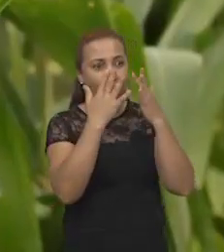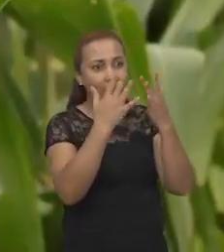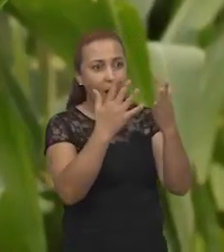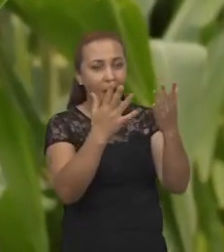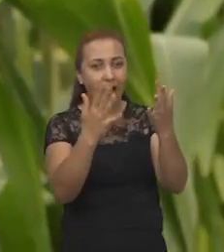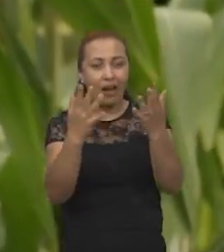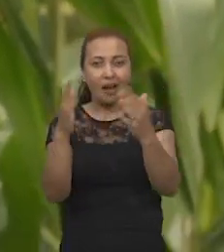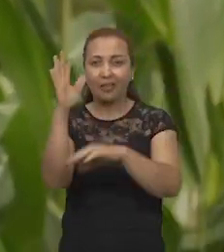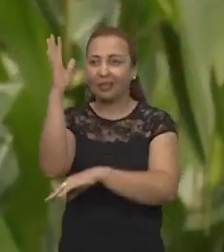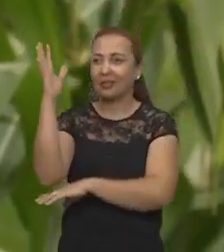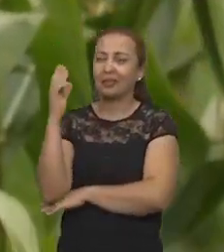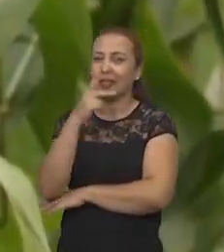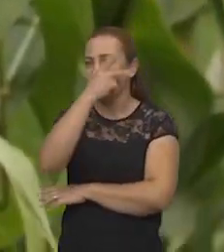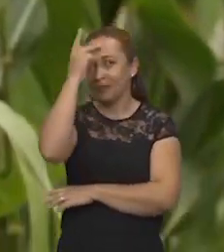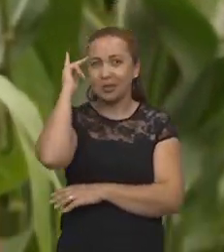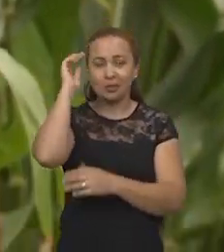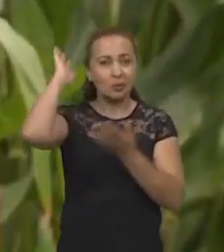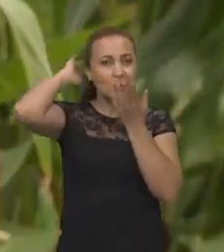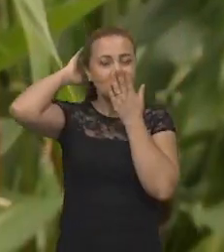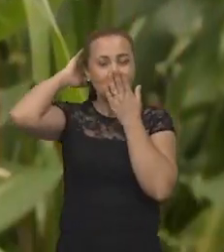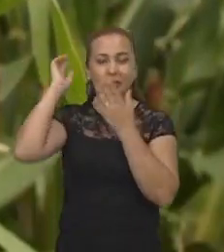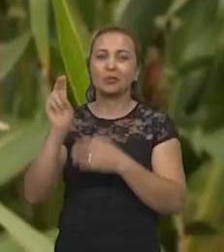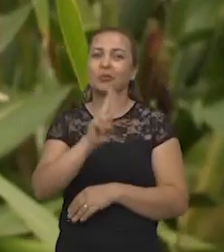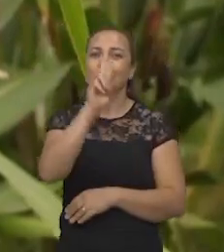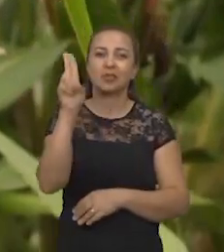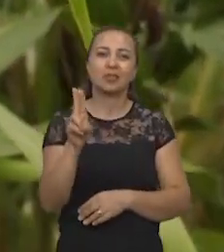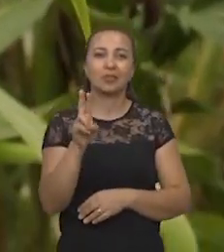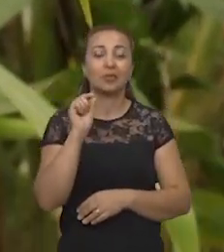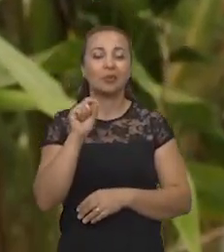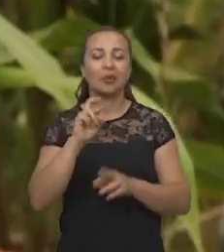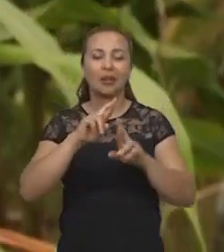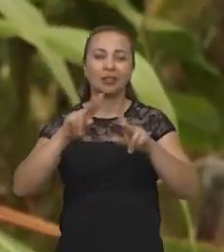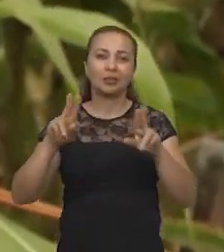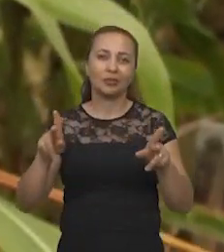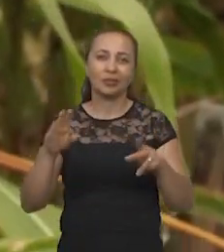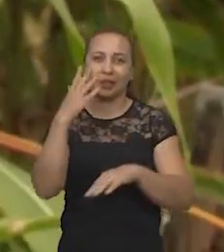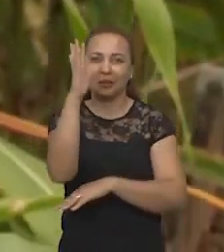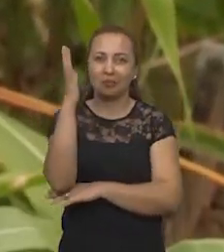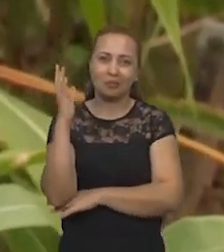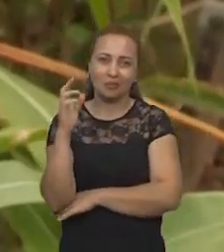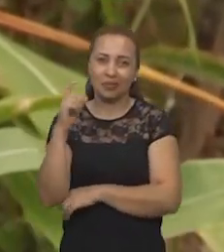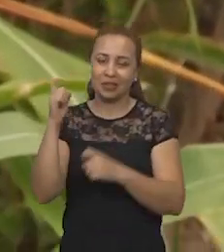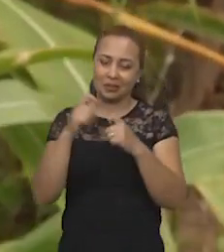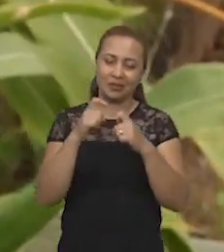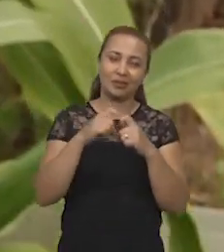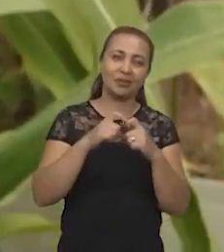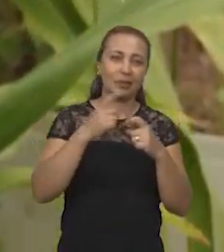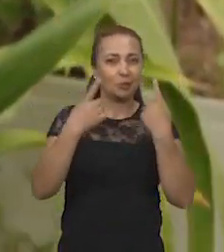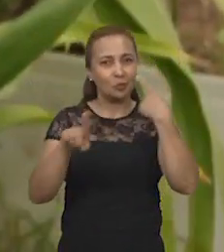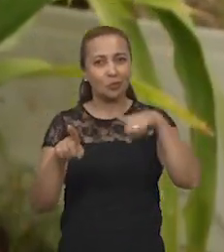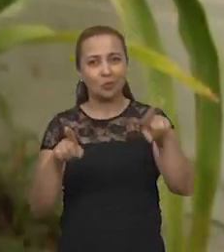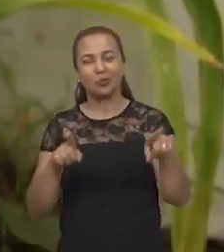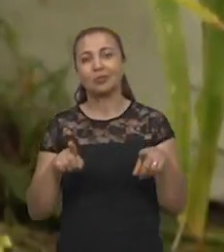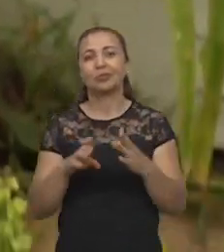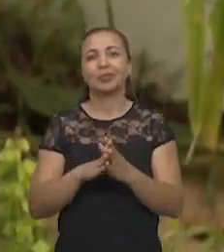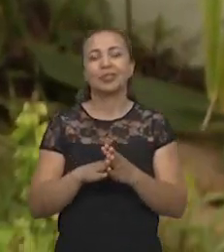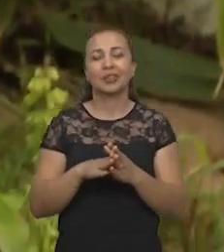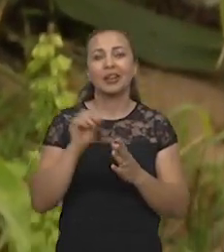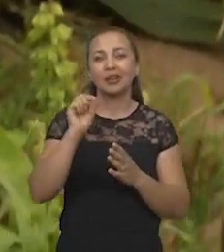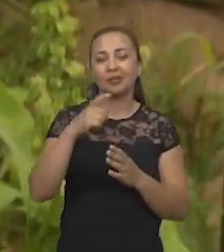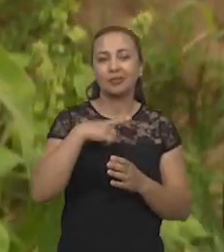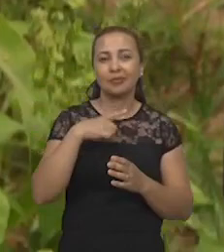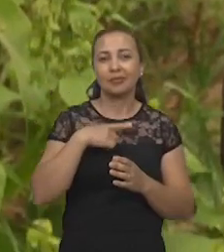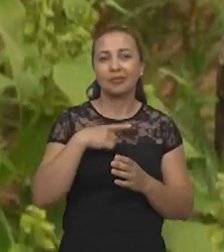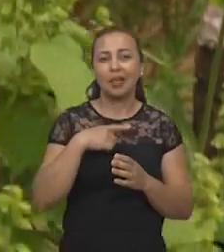medicinais em uso pelos povos indígenas que aqui viviam. O que diferencia uma planta medicinal de qualquer outra é a sua